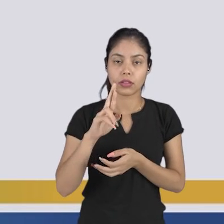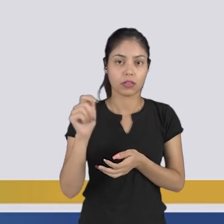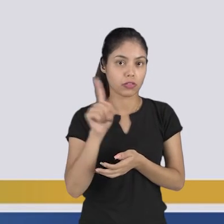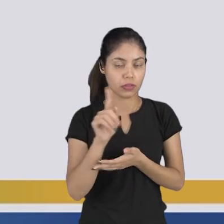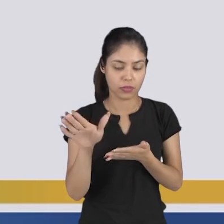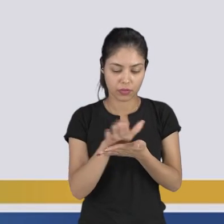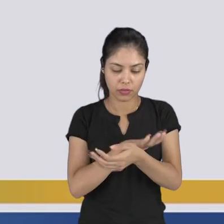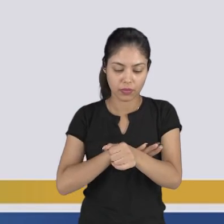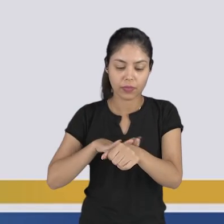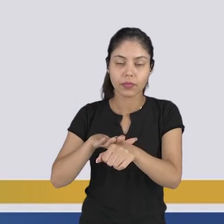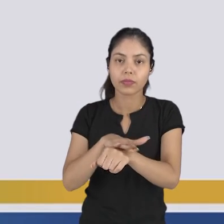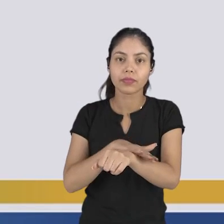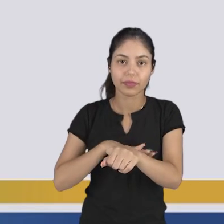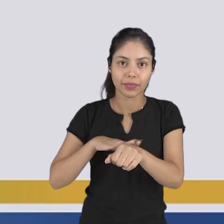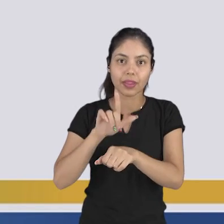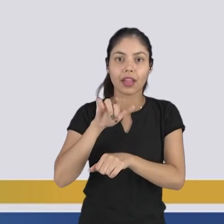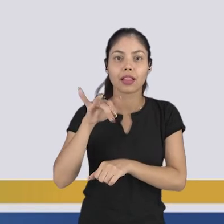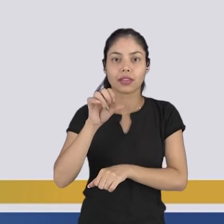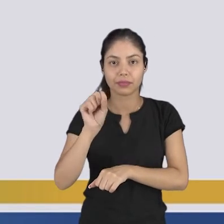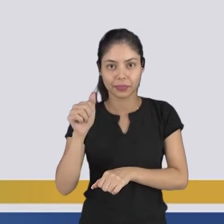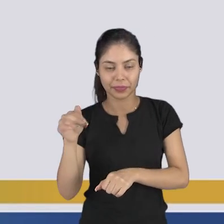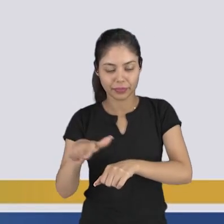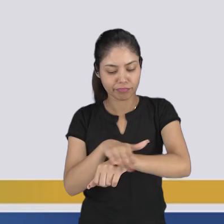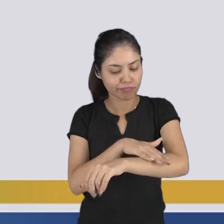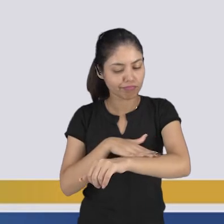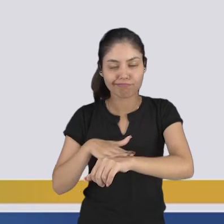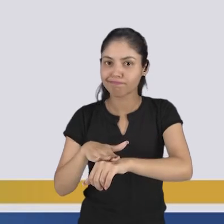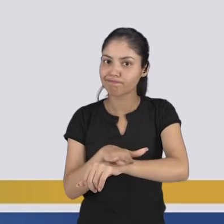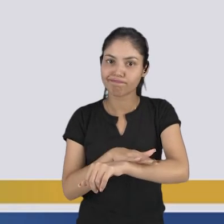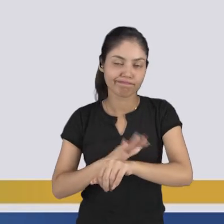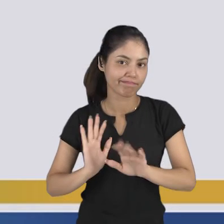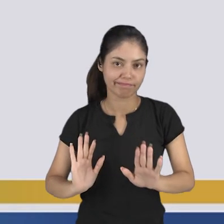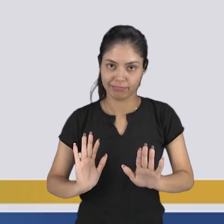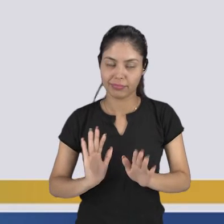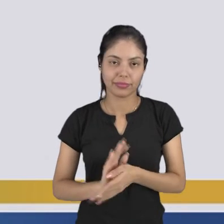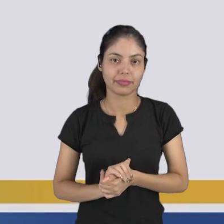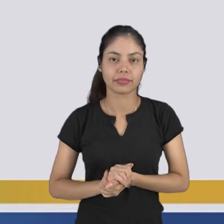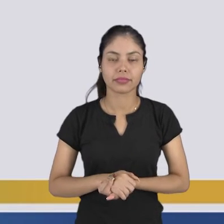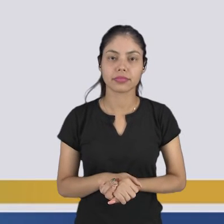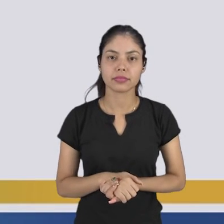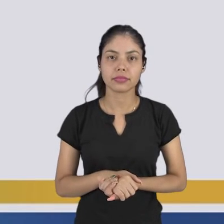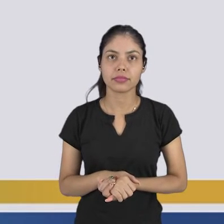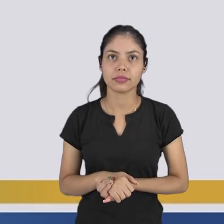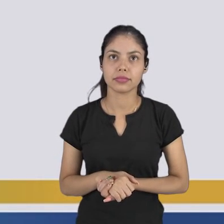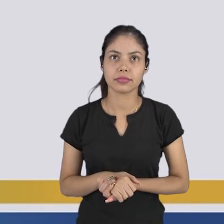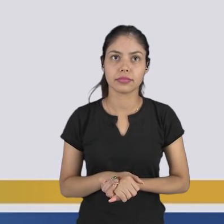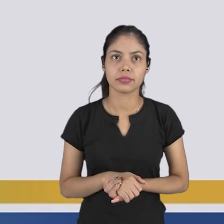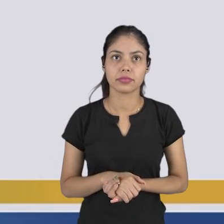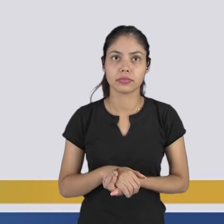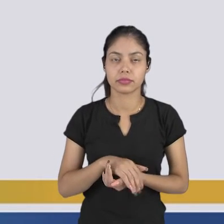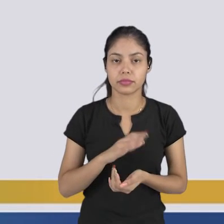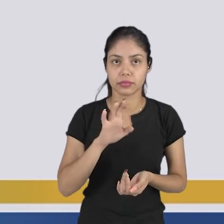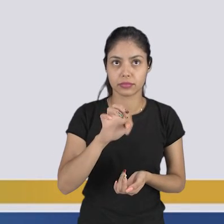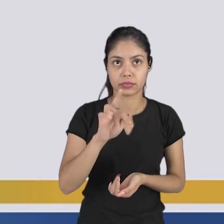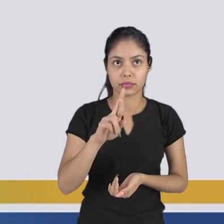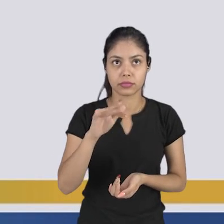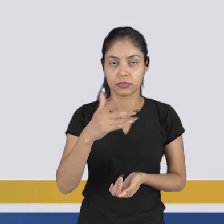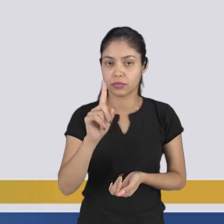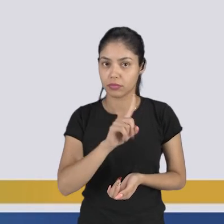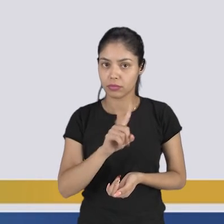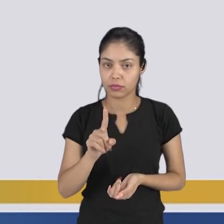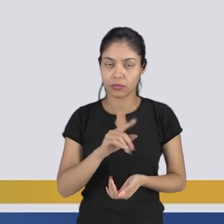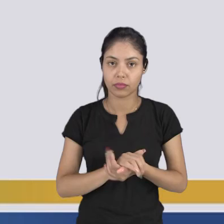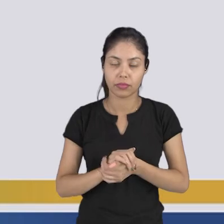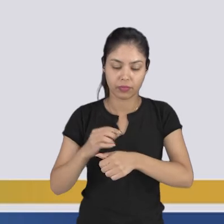faz a tatuagem no teu braço e você passa a mão, ela vai estar lisa, ela vai estar inerente à pele. As escarificações